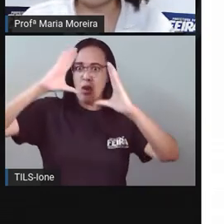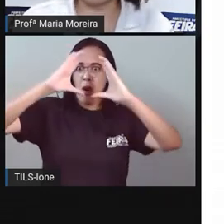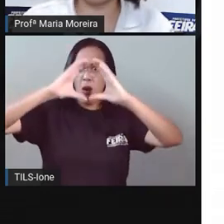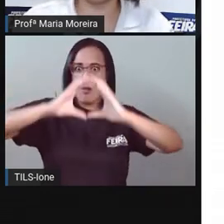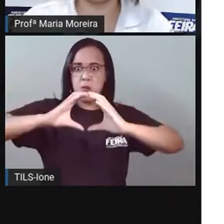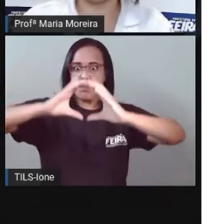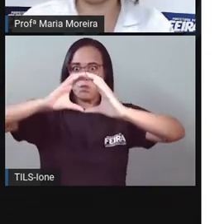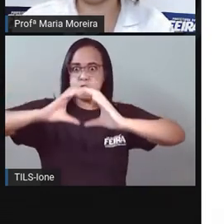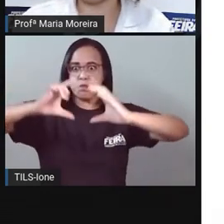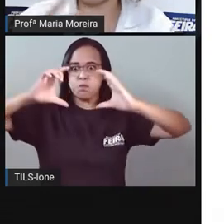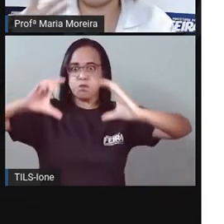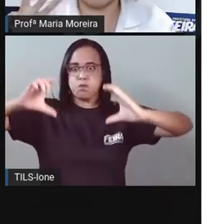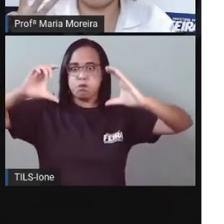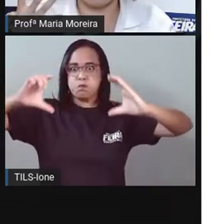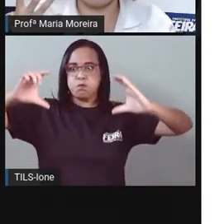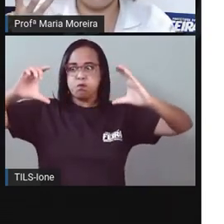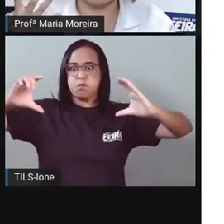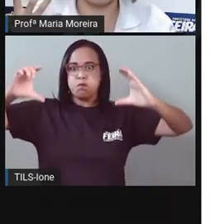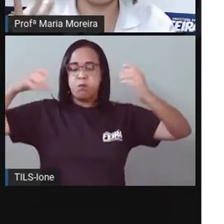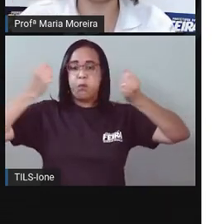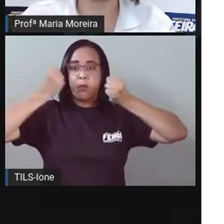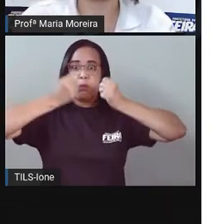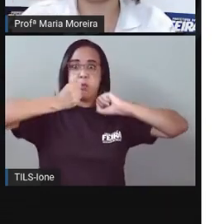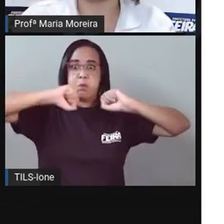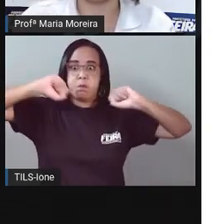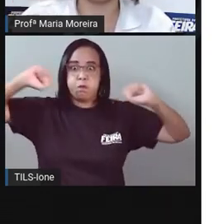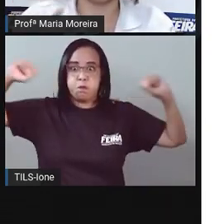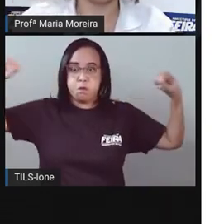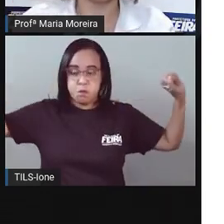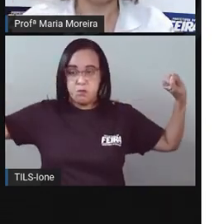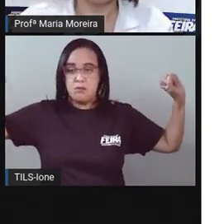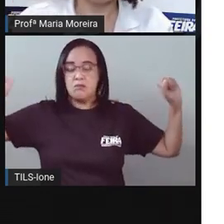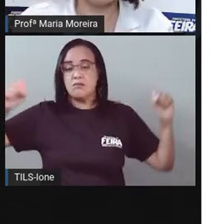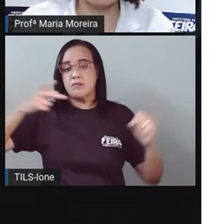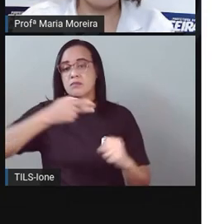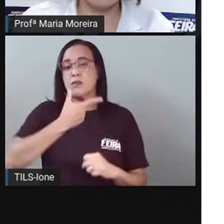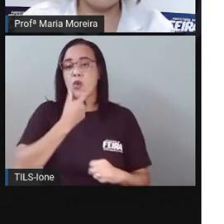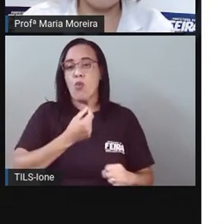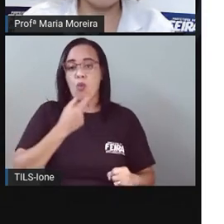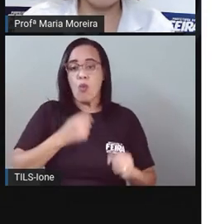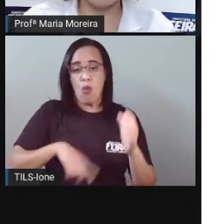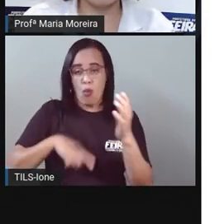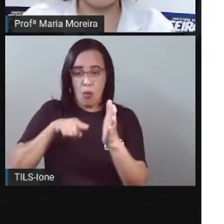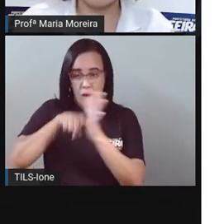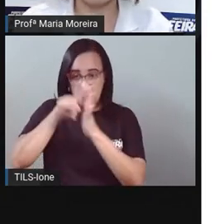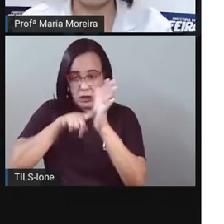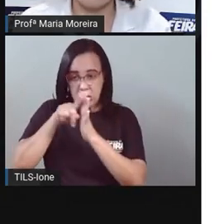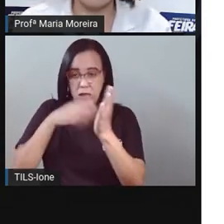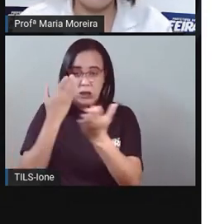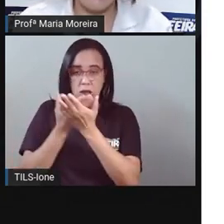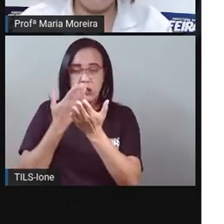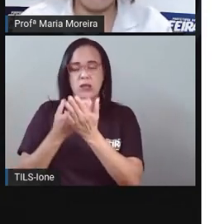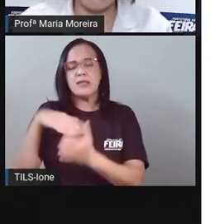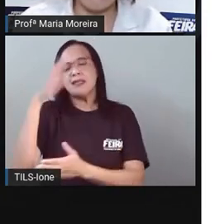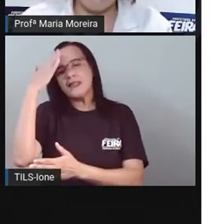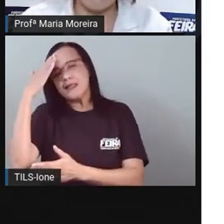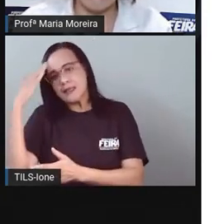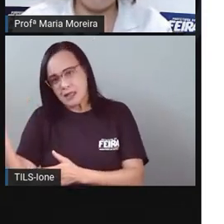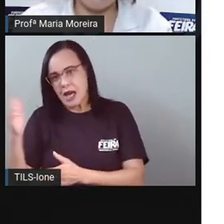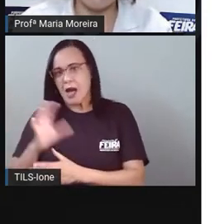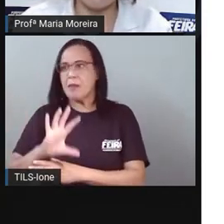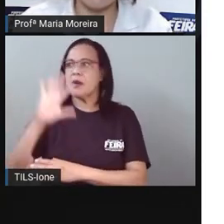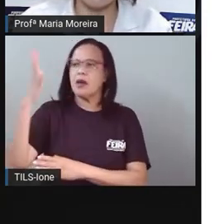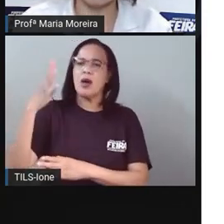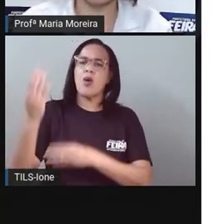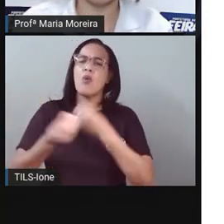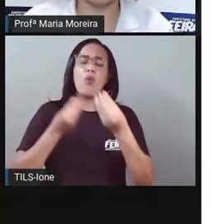Então aí Os astrônomos Né? Eles pesquisam E sabem exatamente Quando é que ela vai Acontecer outra